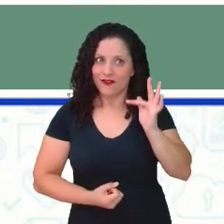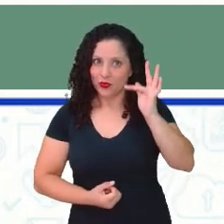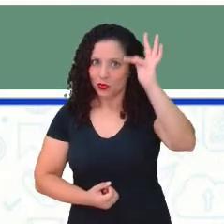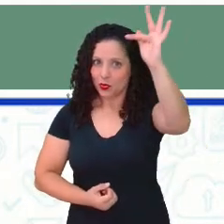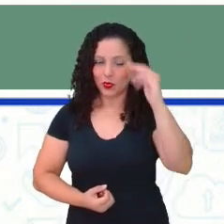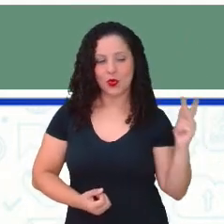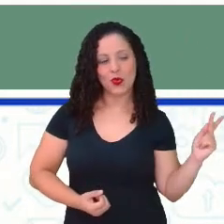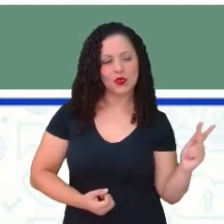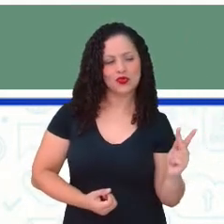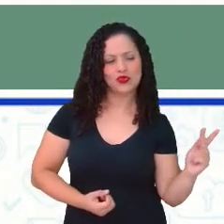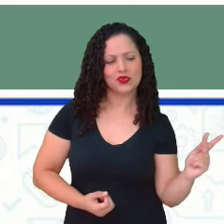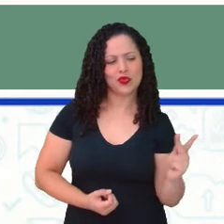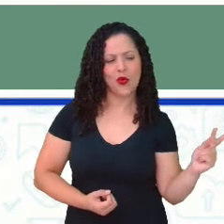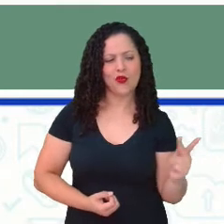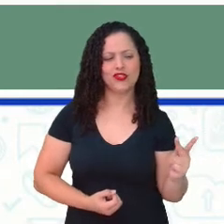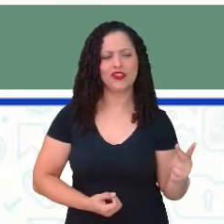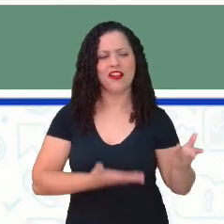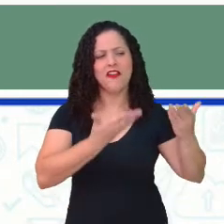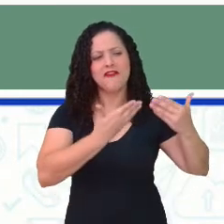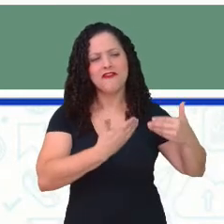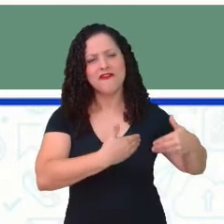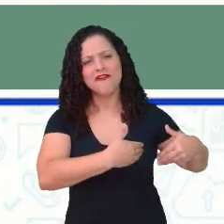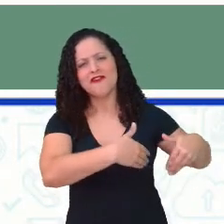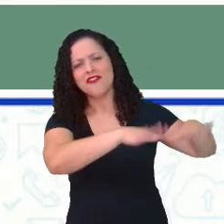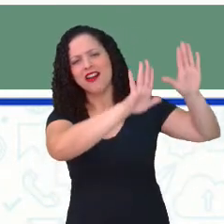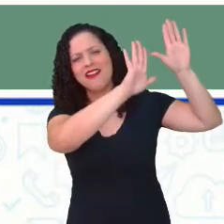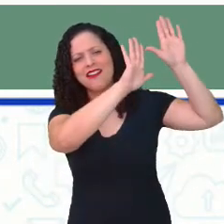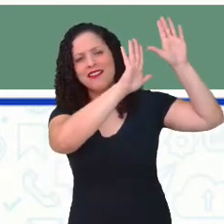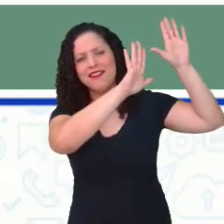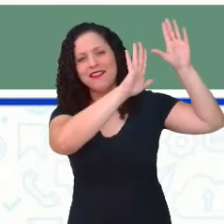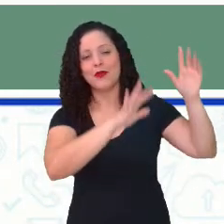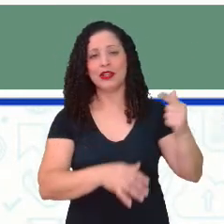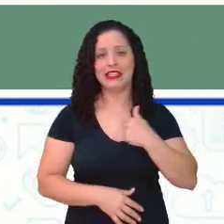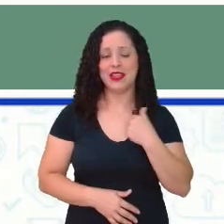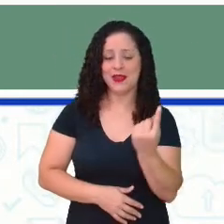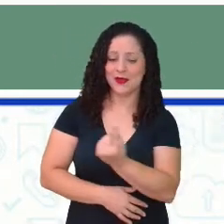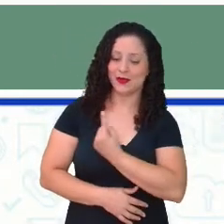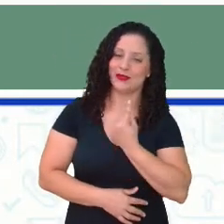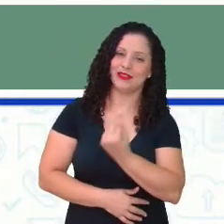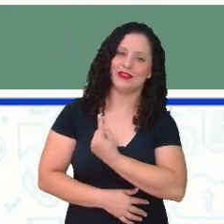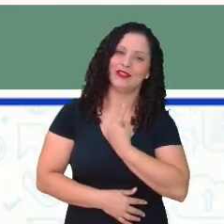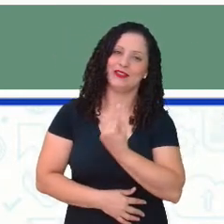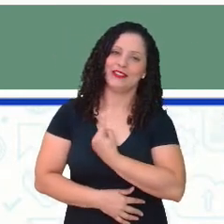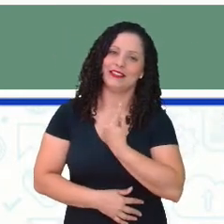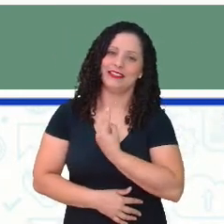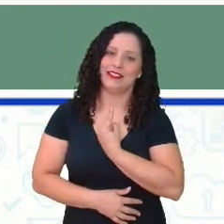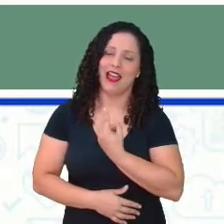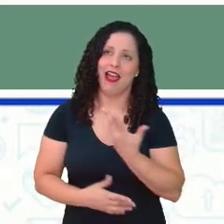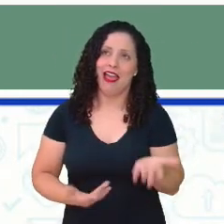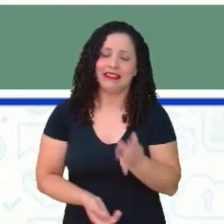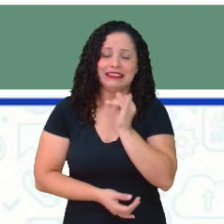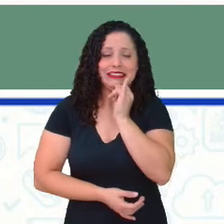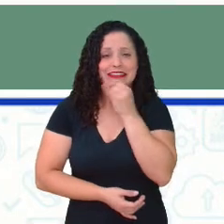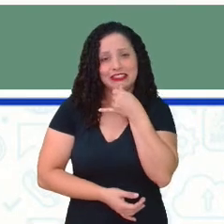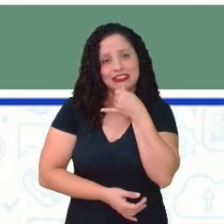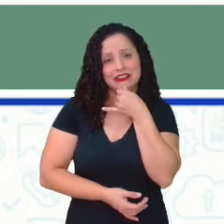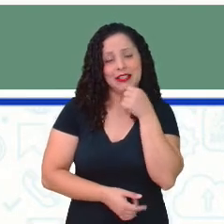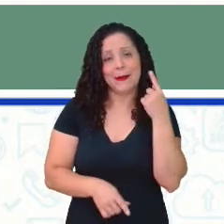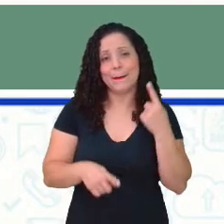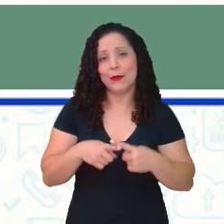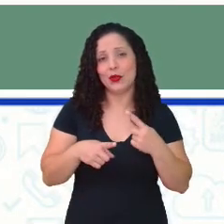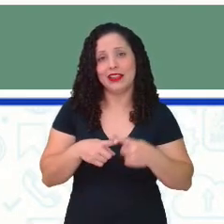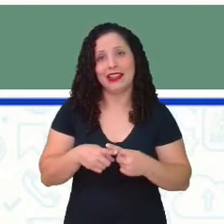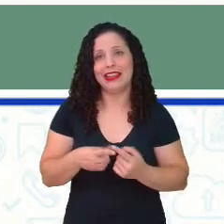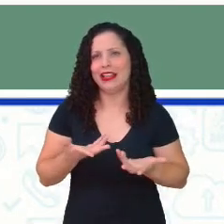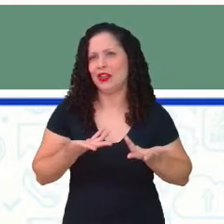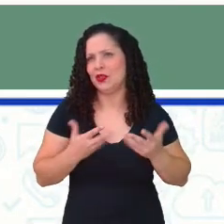asas para um voo necessário. E eu ficarei sozinha. É fatal, porque a gente não